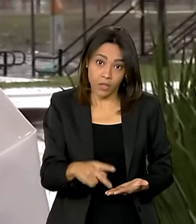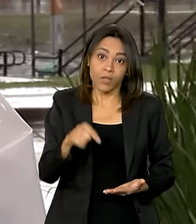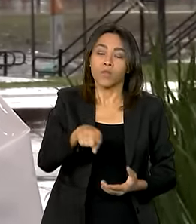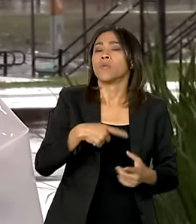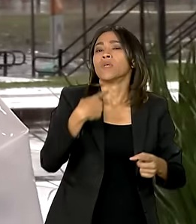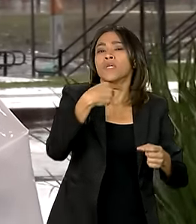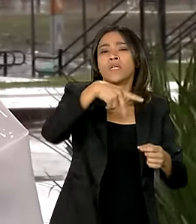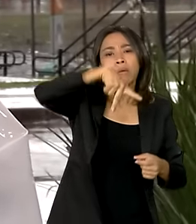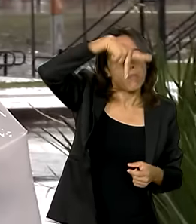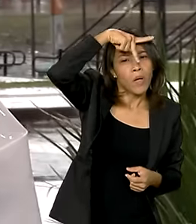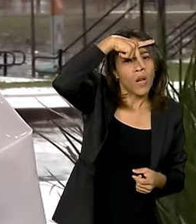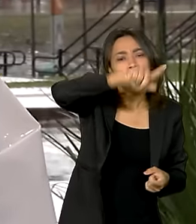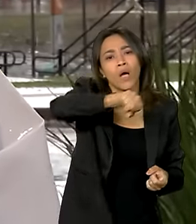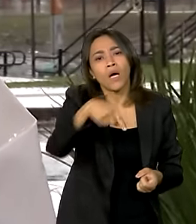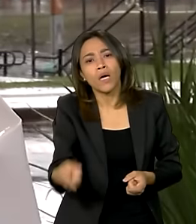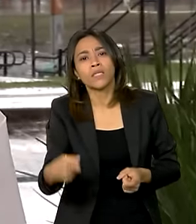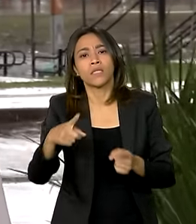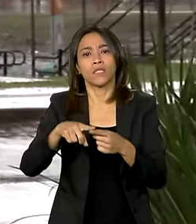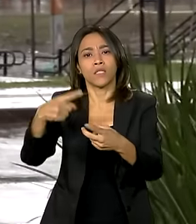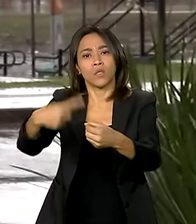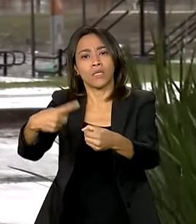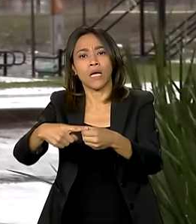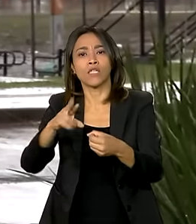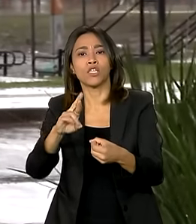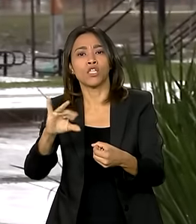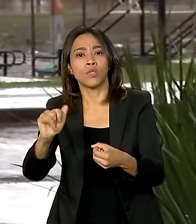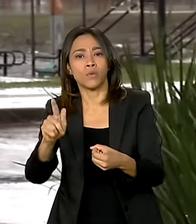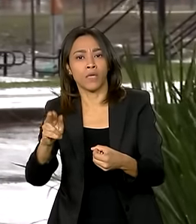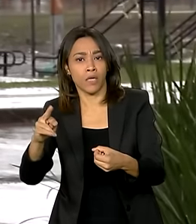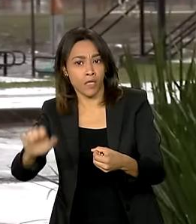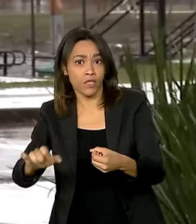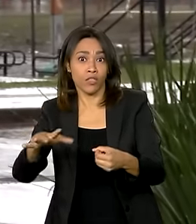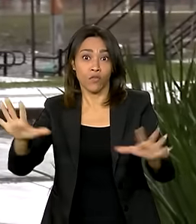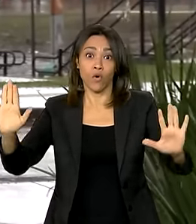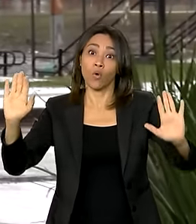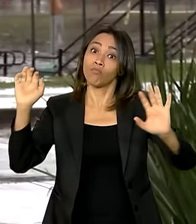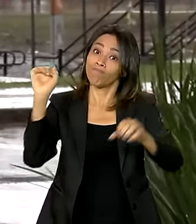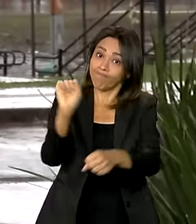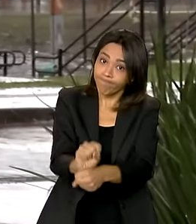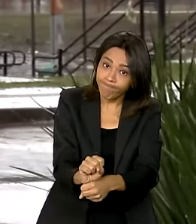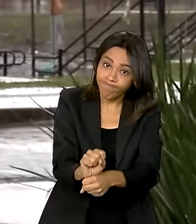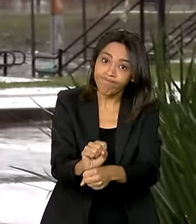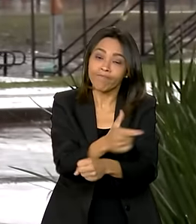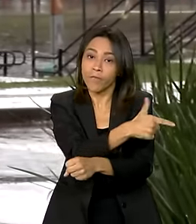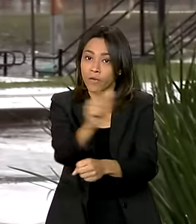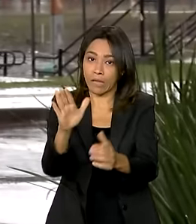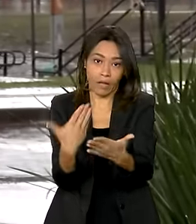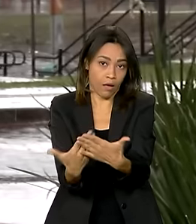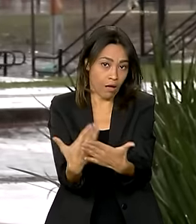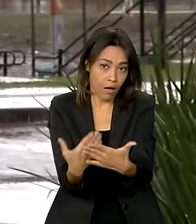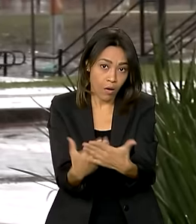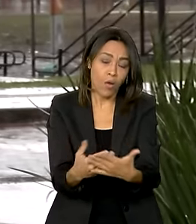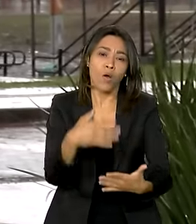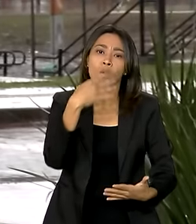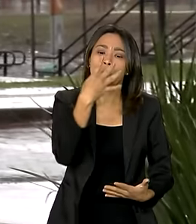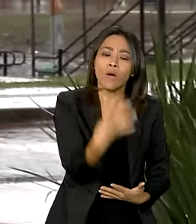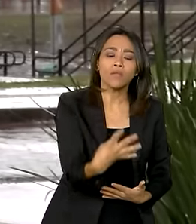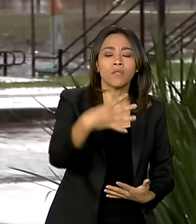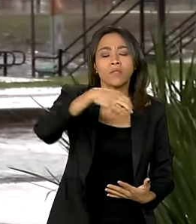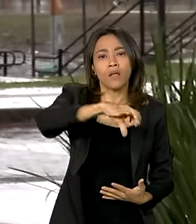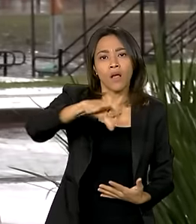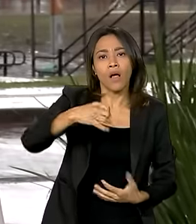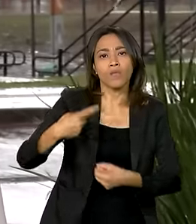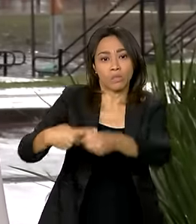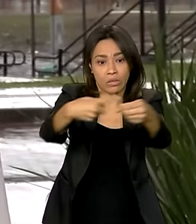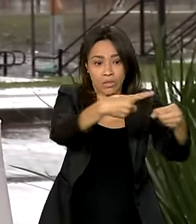e Rio Grande foram suspensas. De acordo com o último boletim da Defesa Civil, 469 municípios gaúchos foram